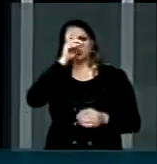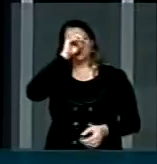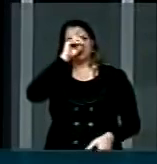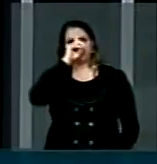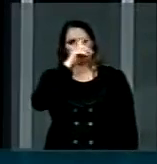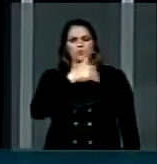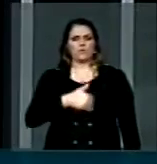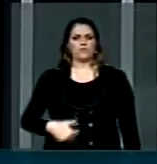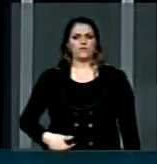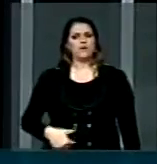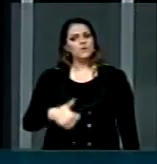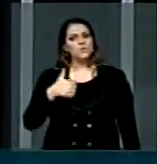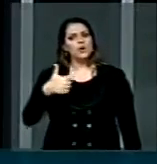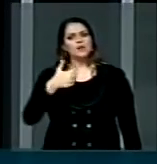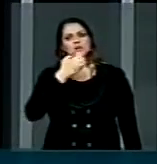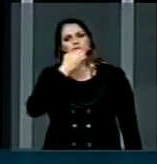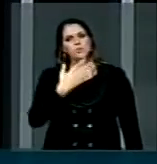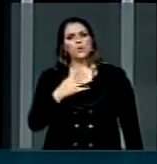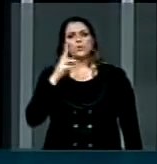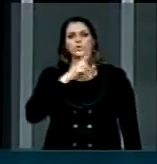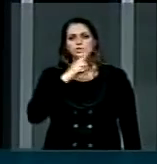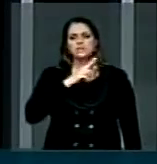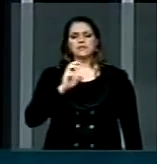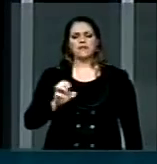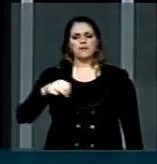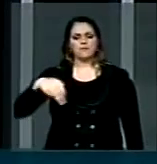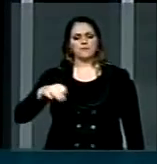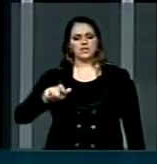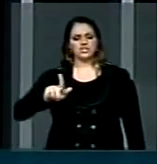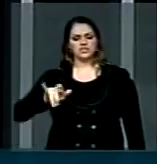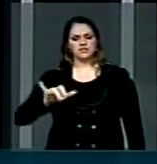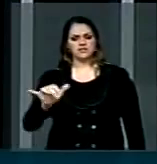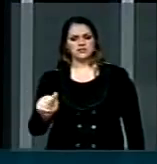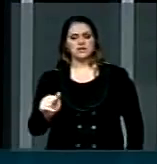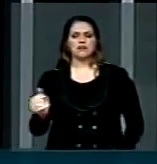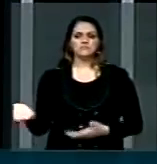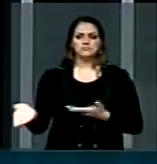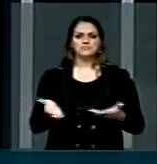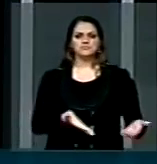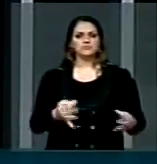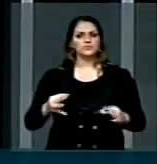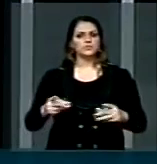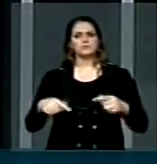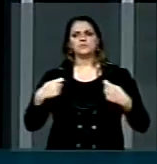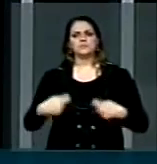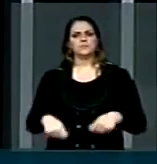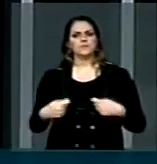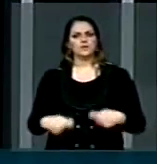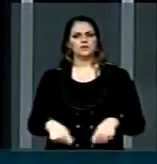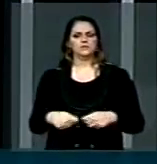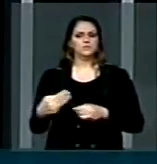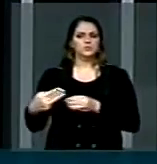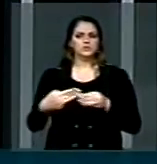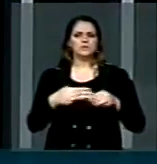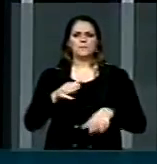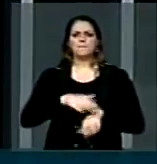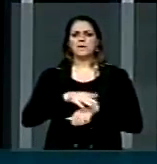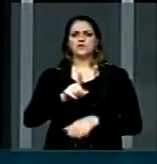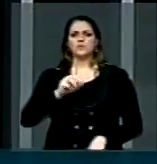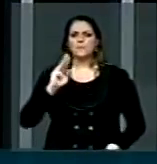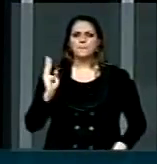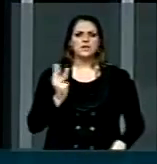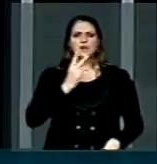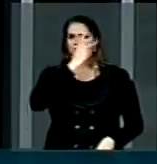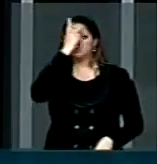com esta qualidade, com um pronto-socorro regional capaz de atender a demanda dos nossos municípios, somando mais de um milhão de